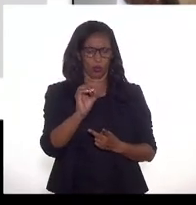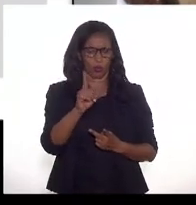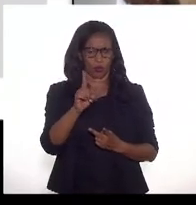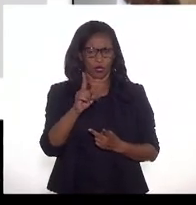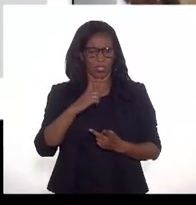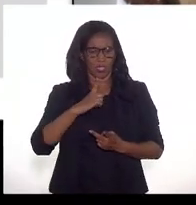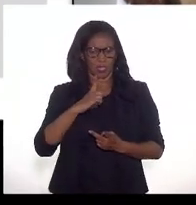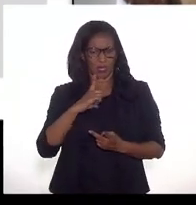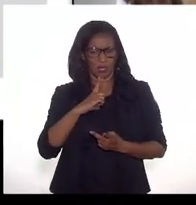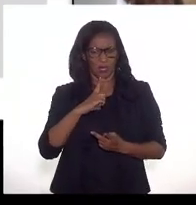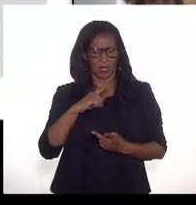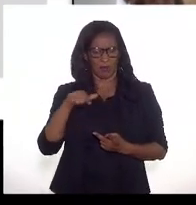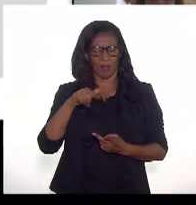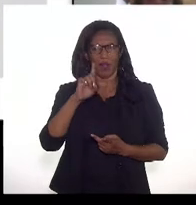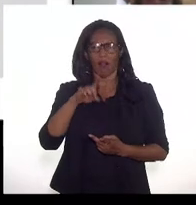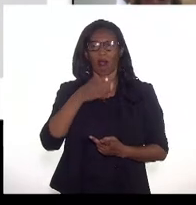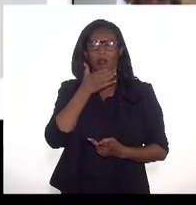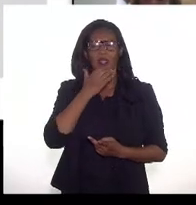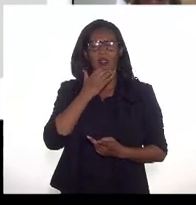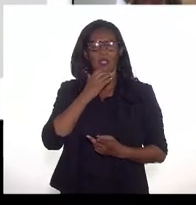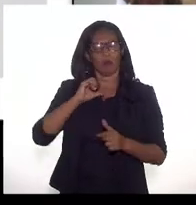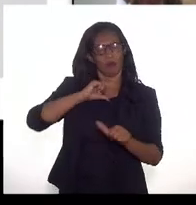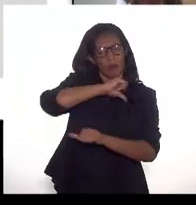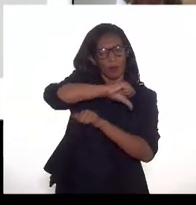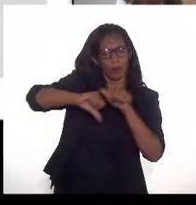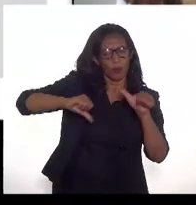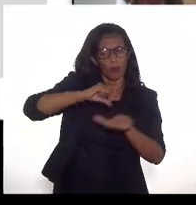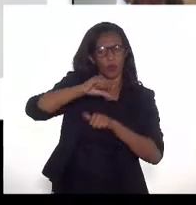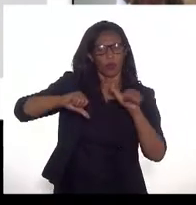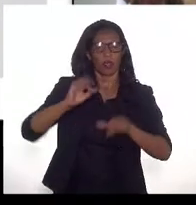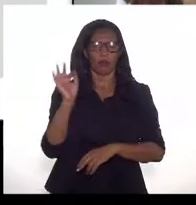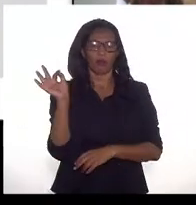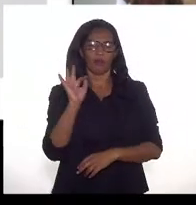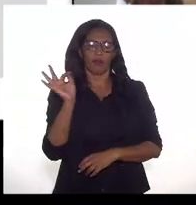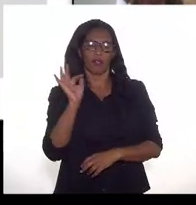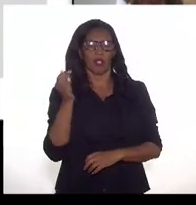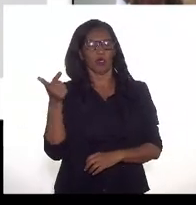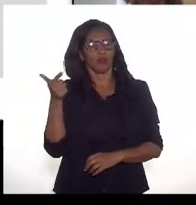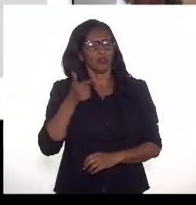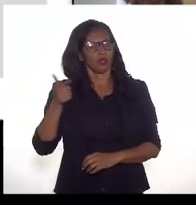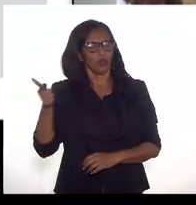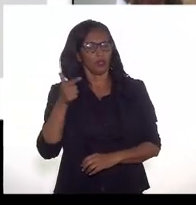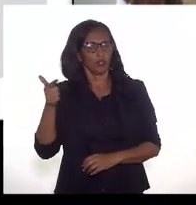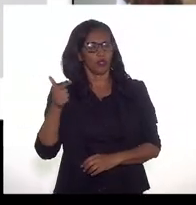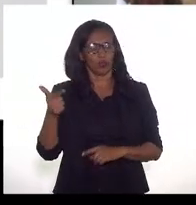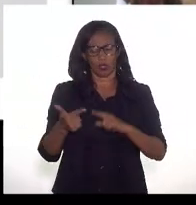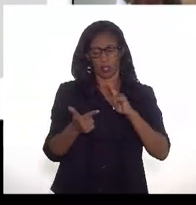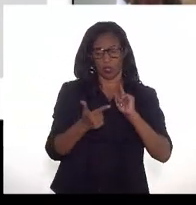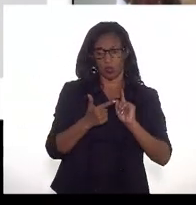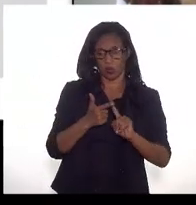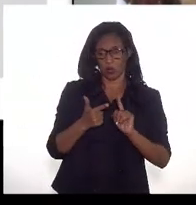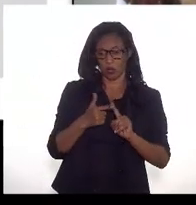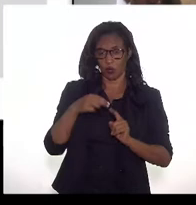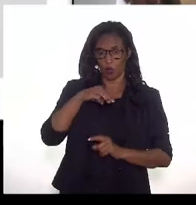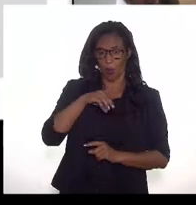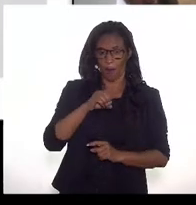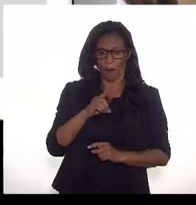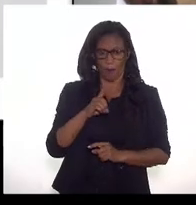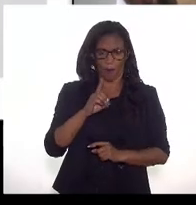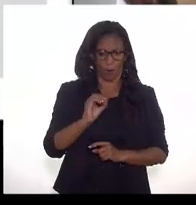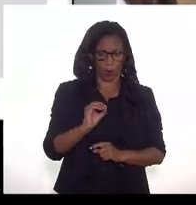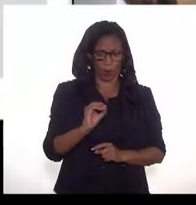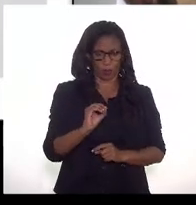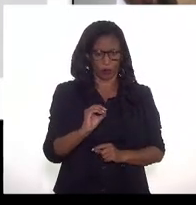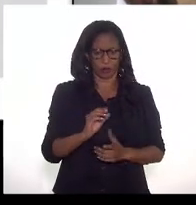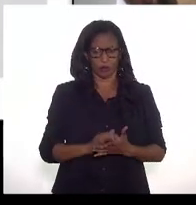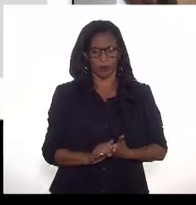dele prevista para dezembro desse ano, é a operação comercial para fevereiro de 22, e o segundo módulo, desculpa, está equivocado